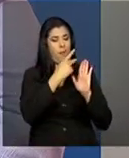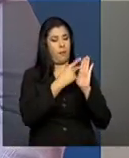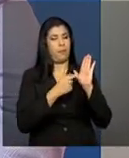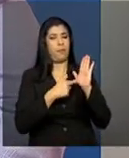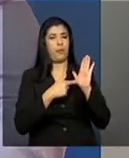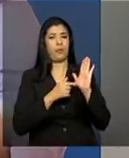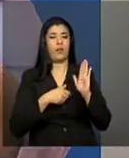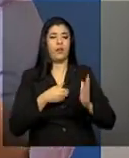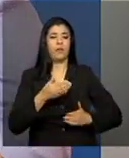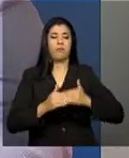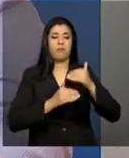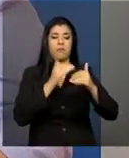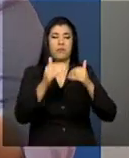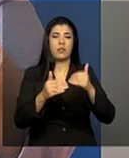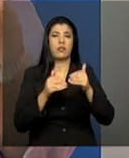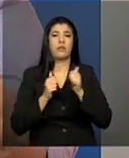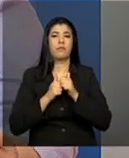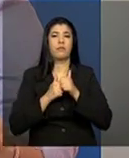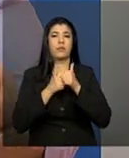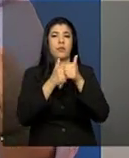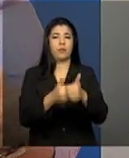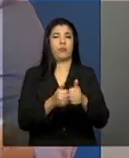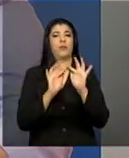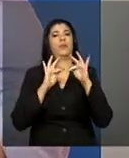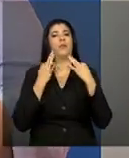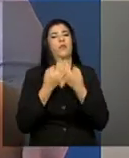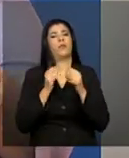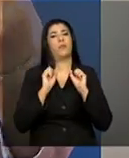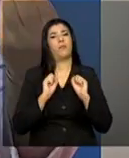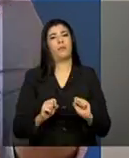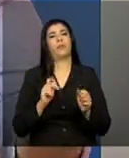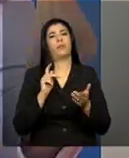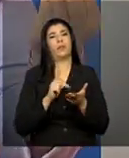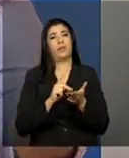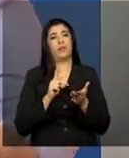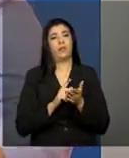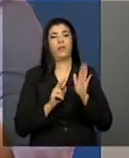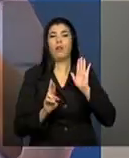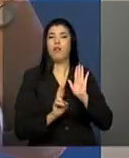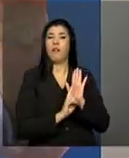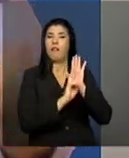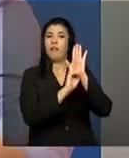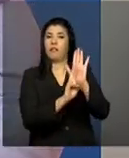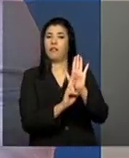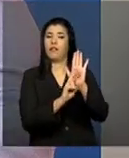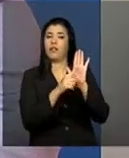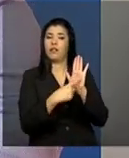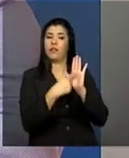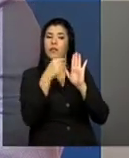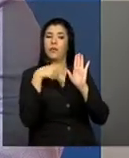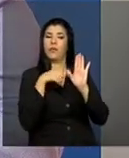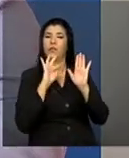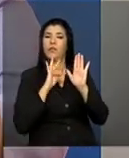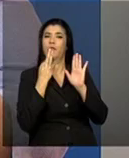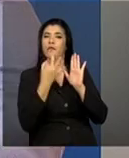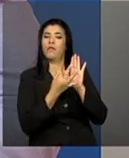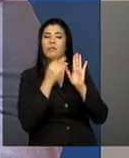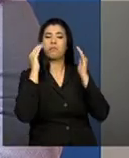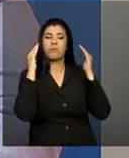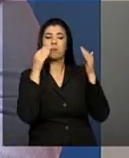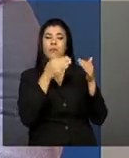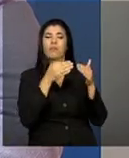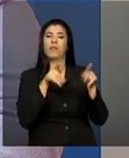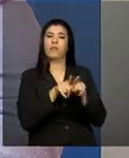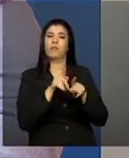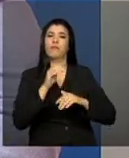processo da família, exatamente para que a gente possa estar referenciando essa família, referenciando o atendimento e